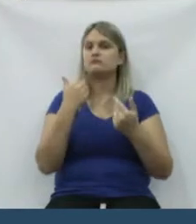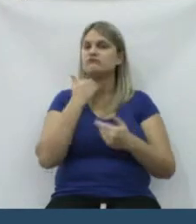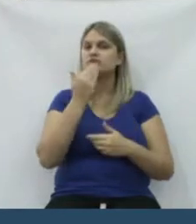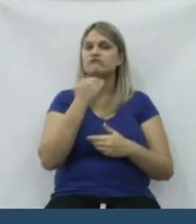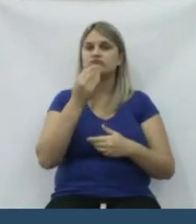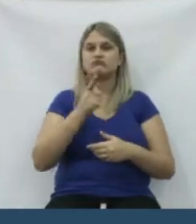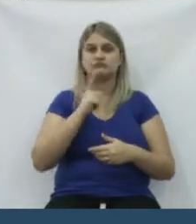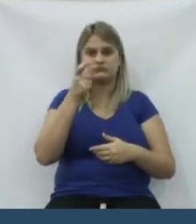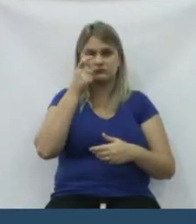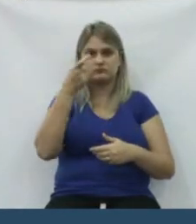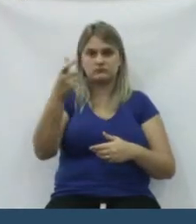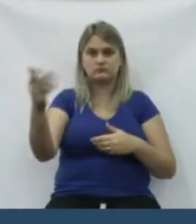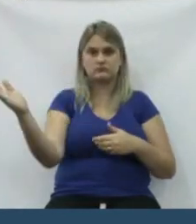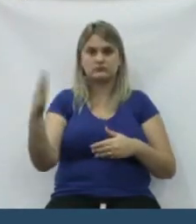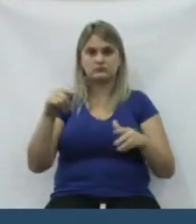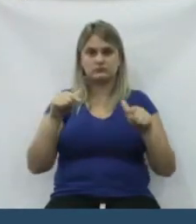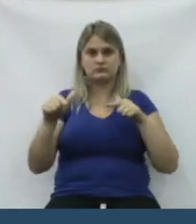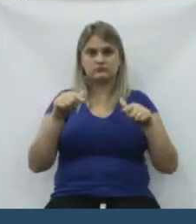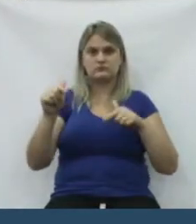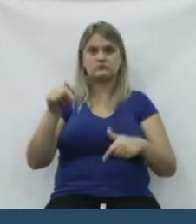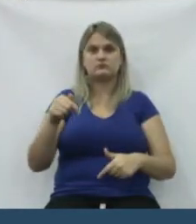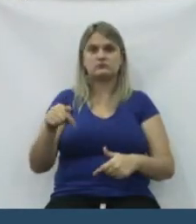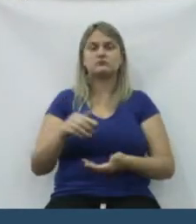não vêm mais e que ninguém se interessa de trazer.